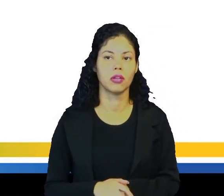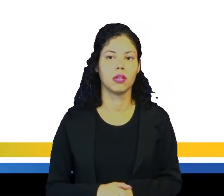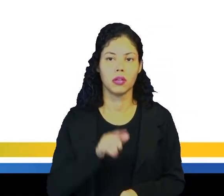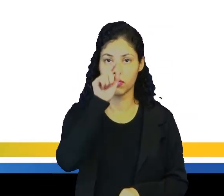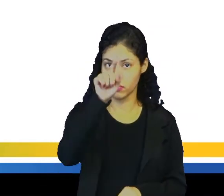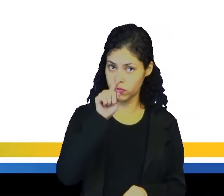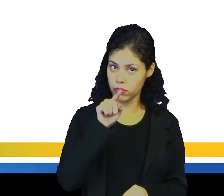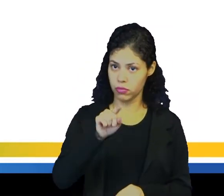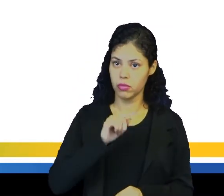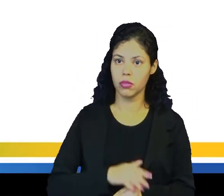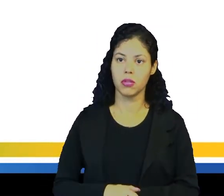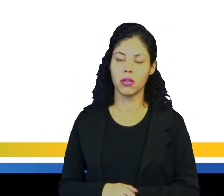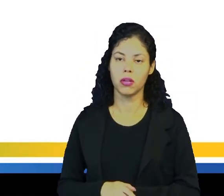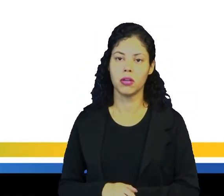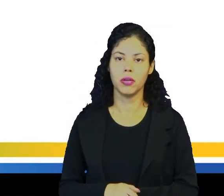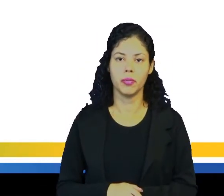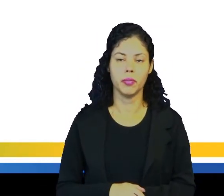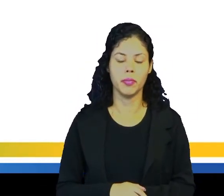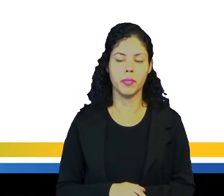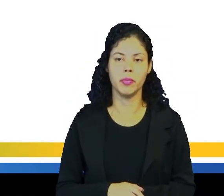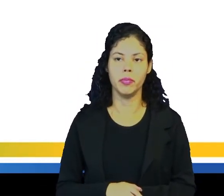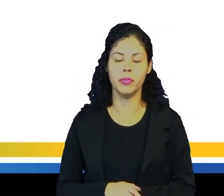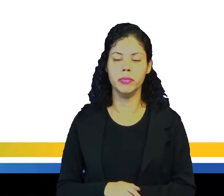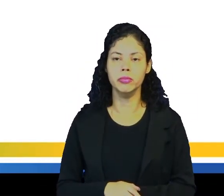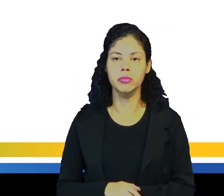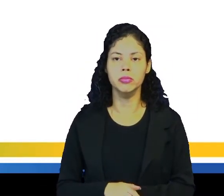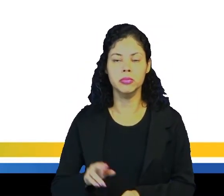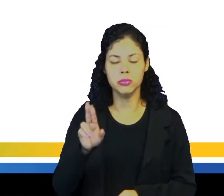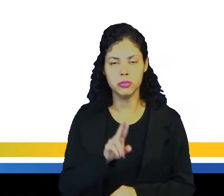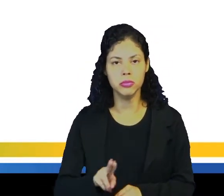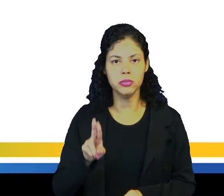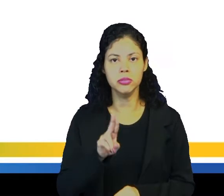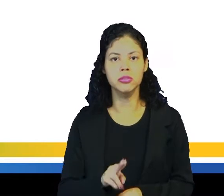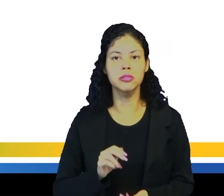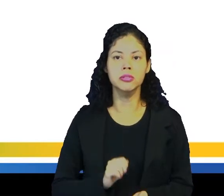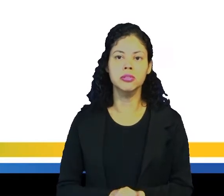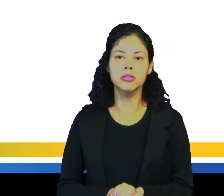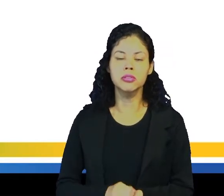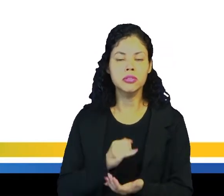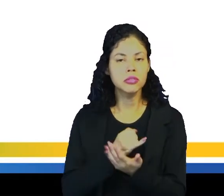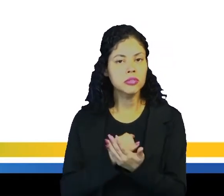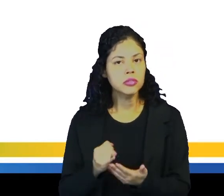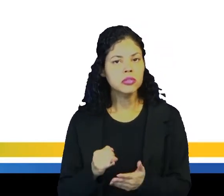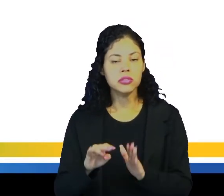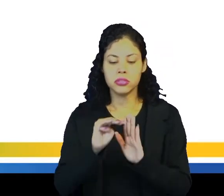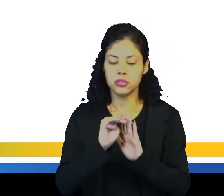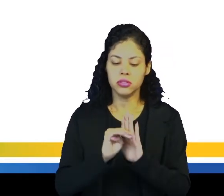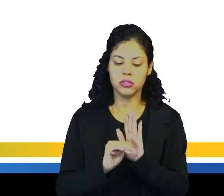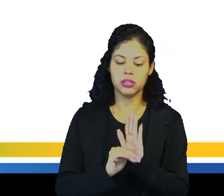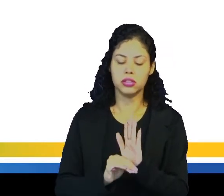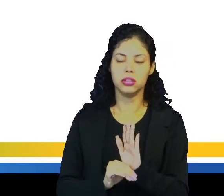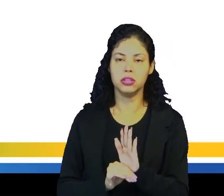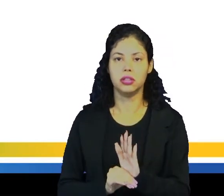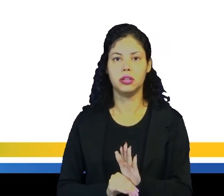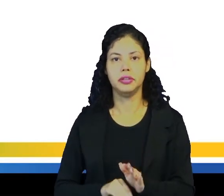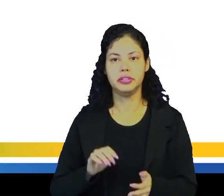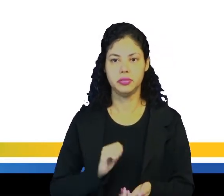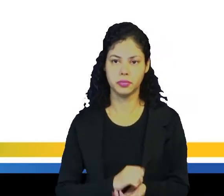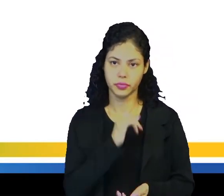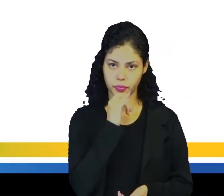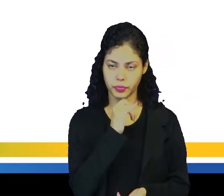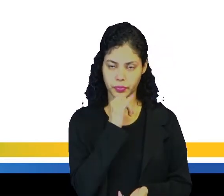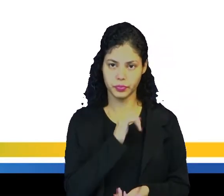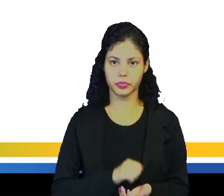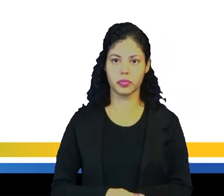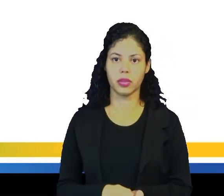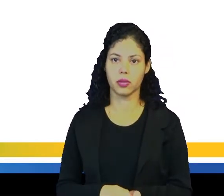Os dois pontos, que ficam, né, um em cima do outro, são utilizados para introduzir listagens. Como, por exemplo, em